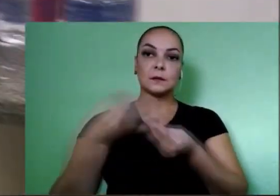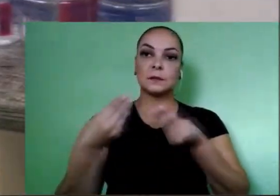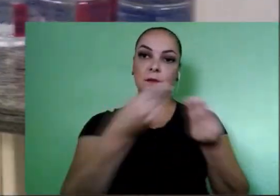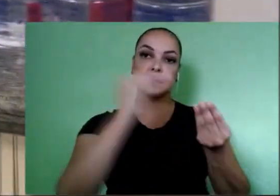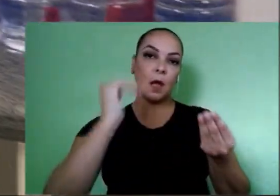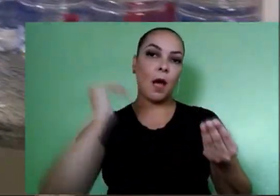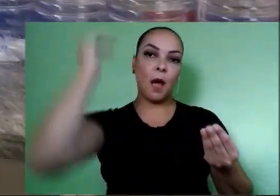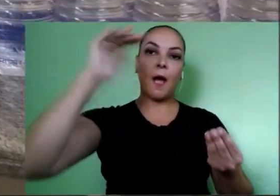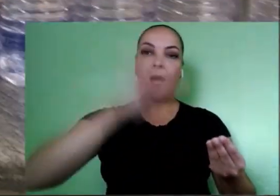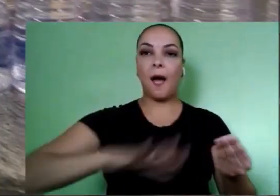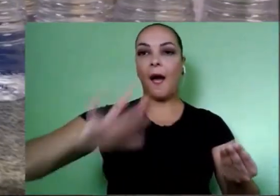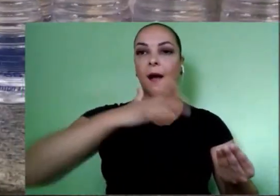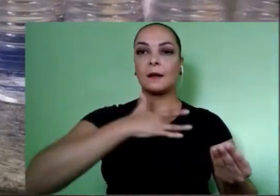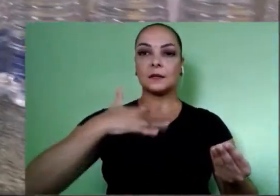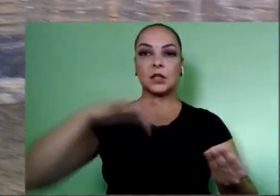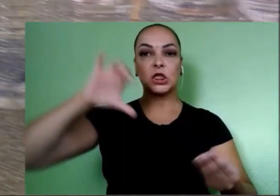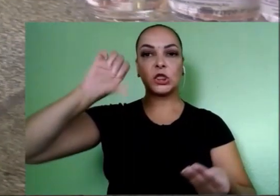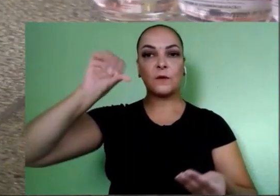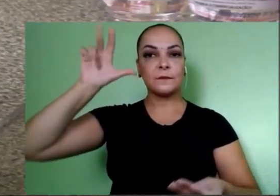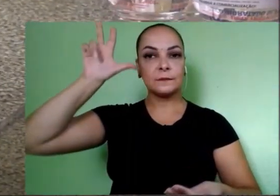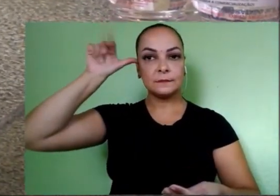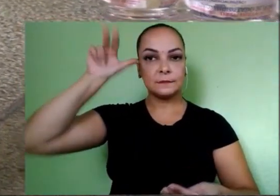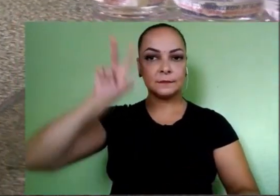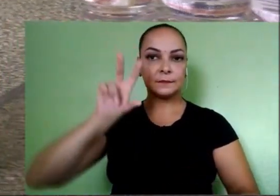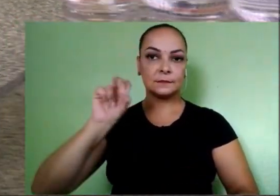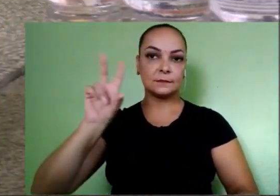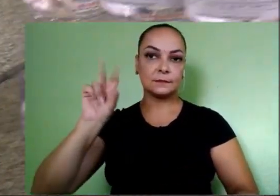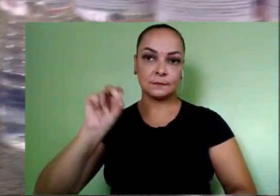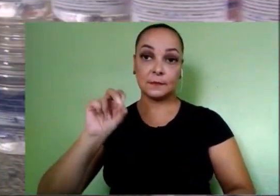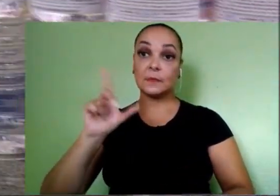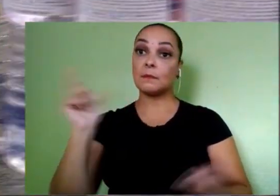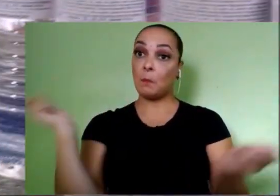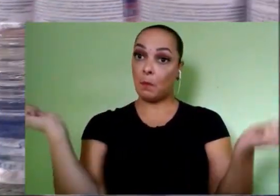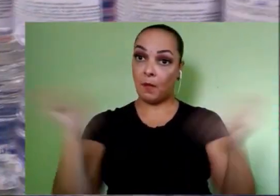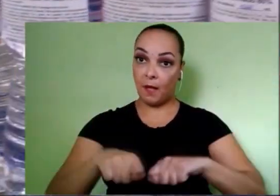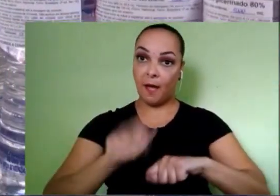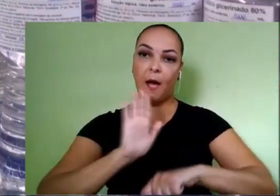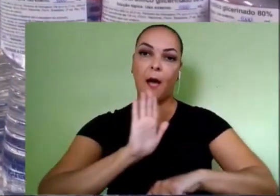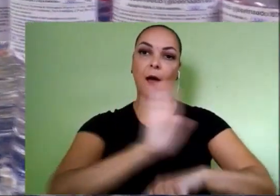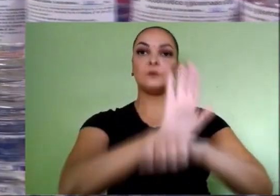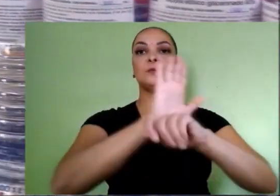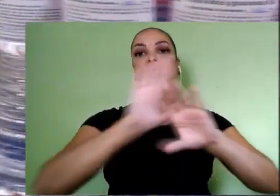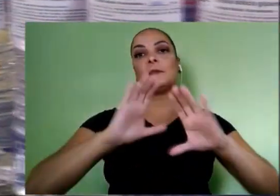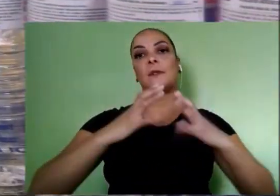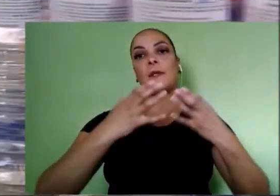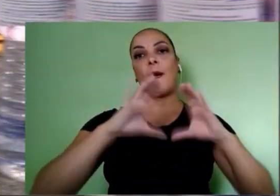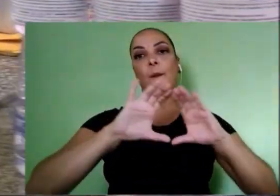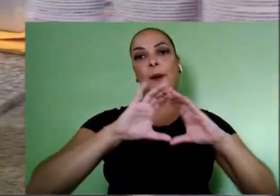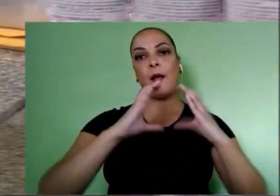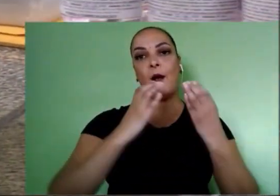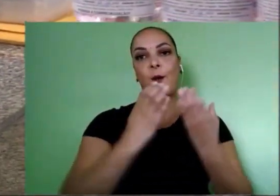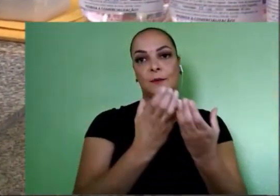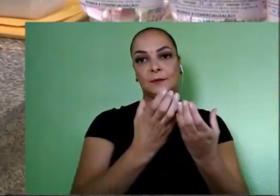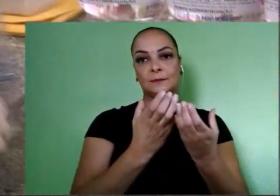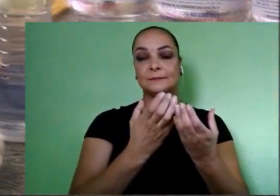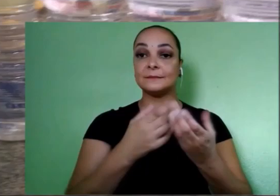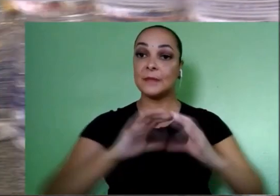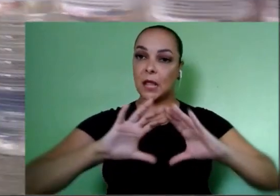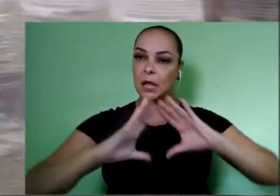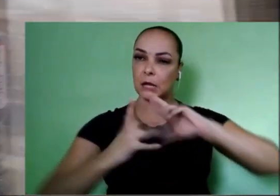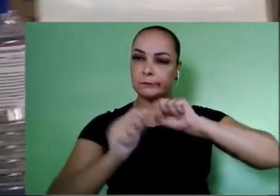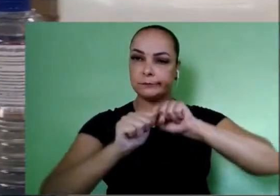registro concedido pelas autoridades sanitárias em 9 de abril de 2020, estando apta a colaborar com a comunidade.